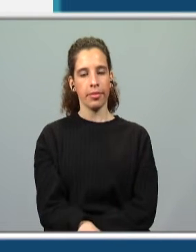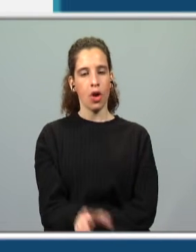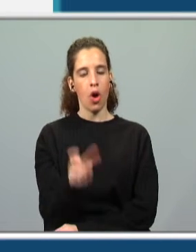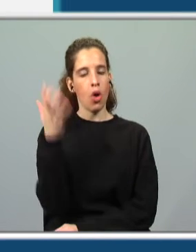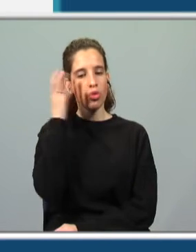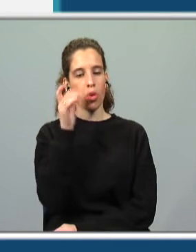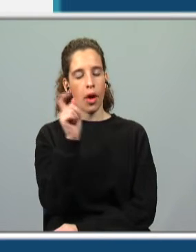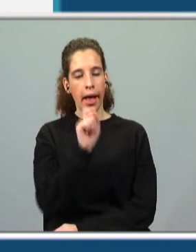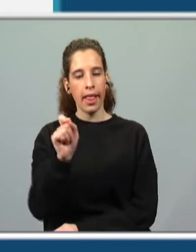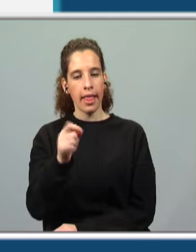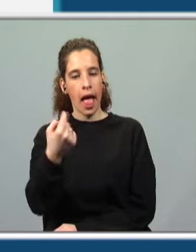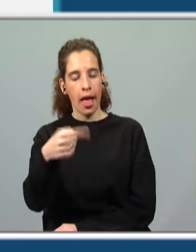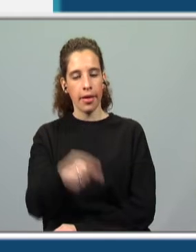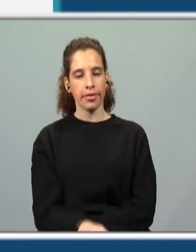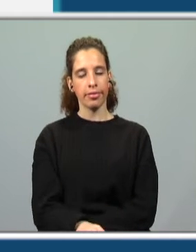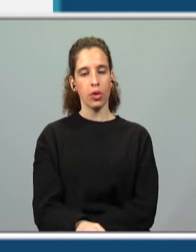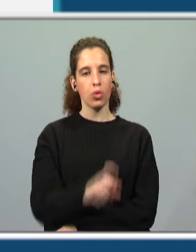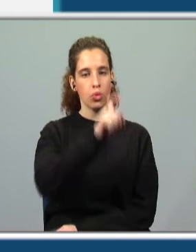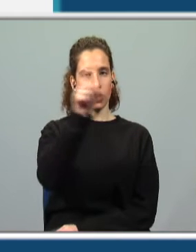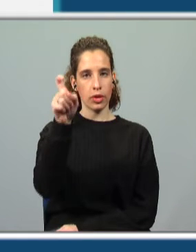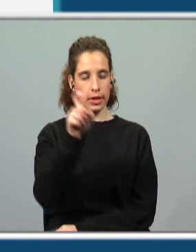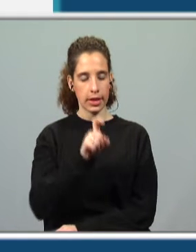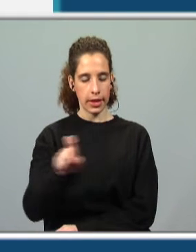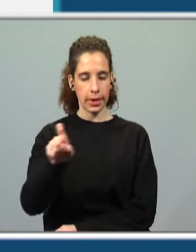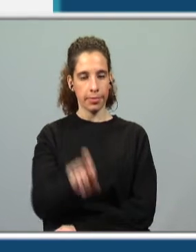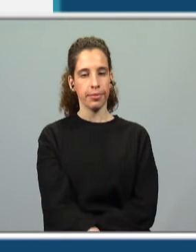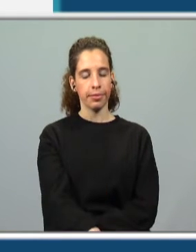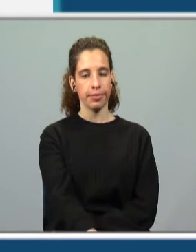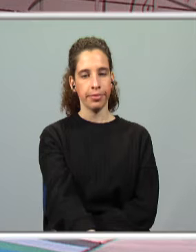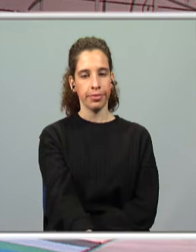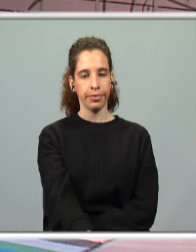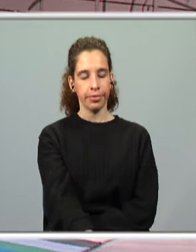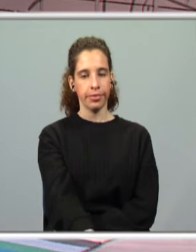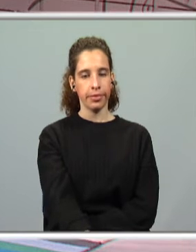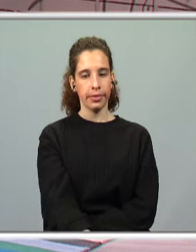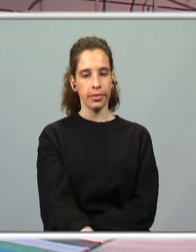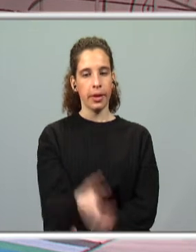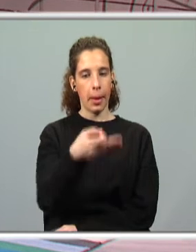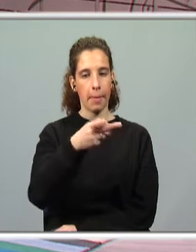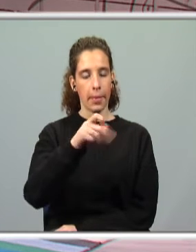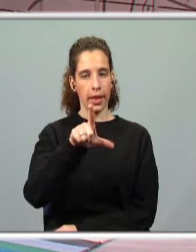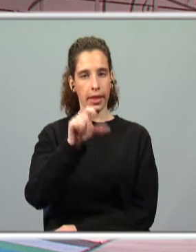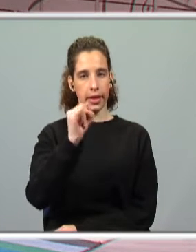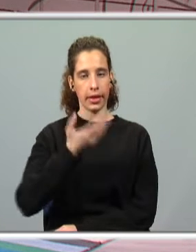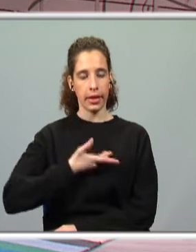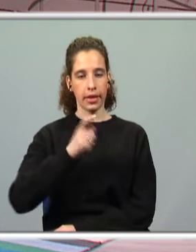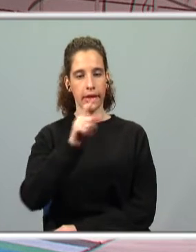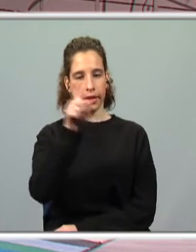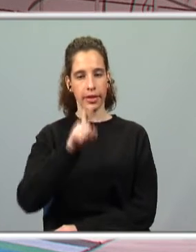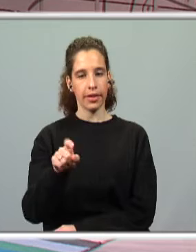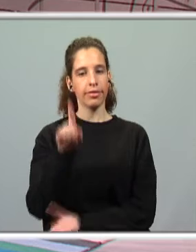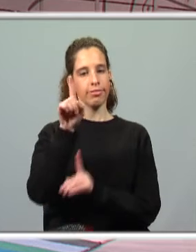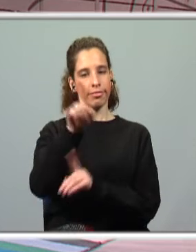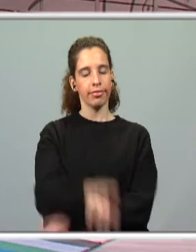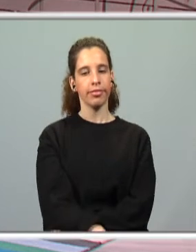a letra tinha. E iríamos colocar, então, a letra Z. Palidez. E